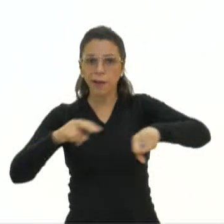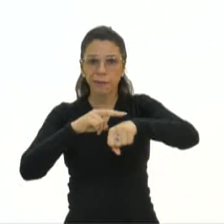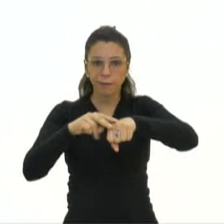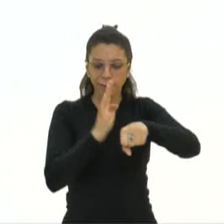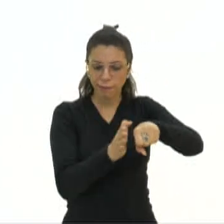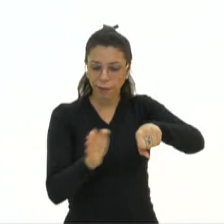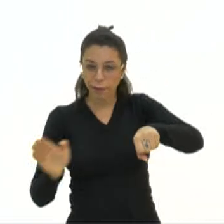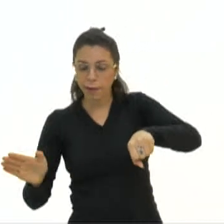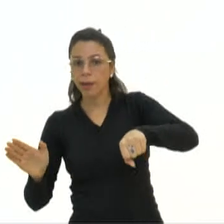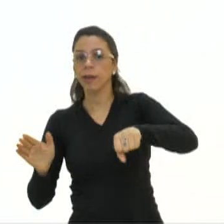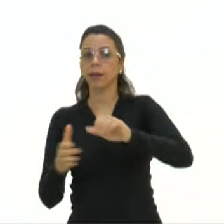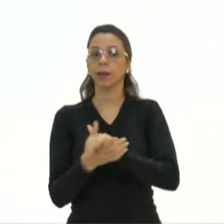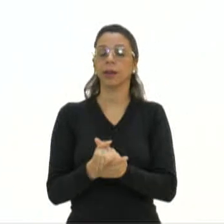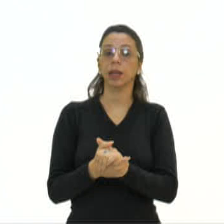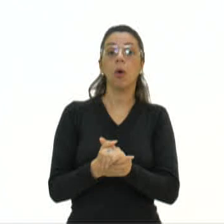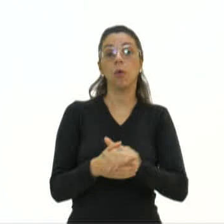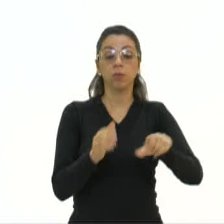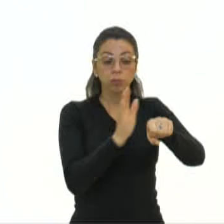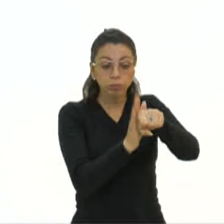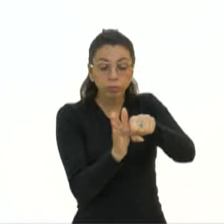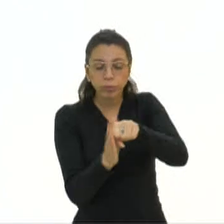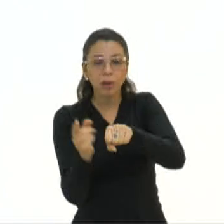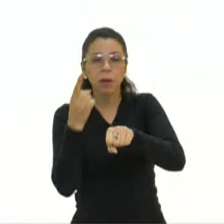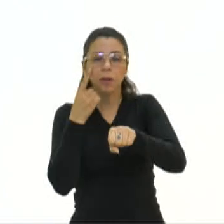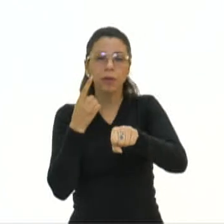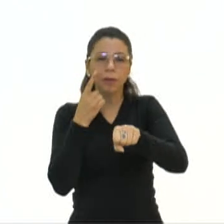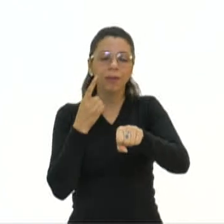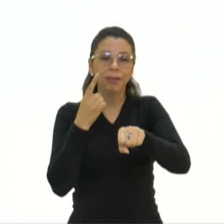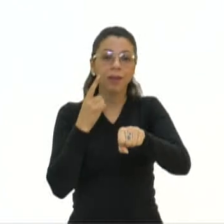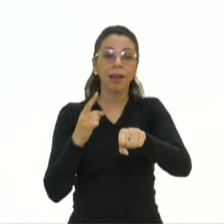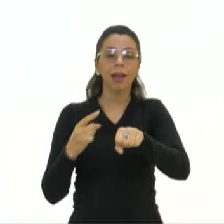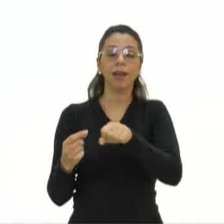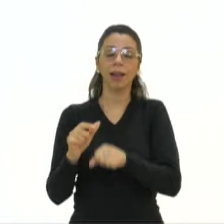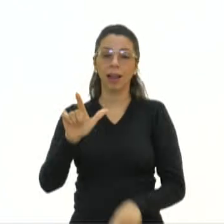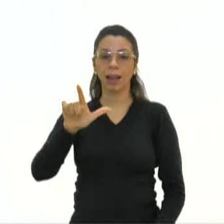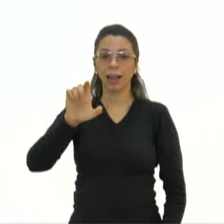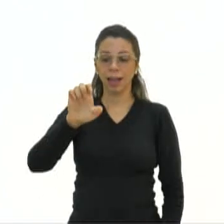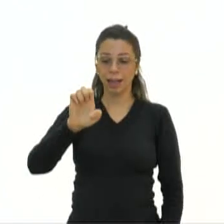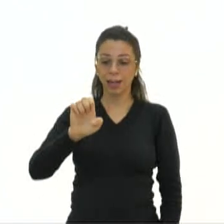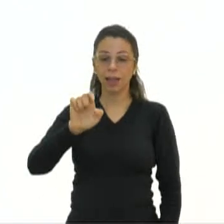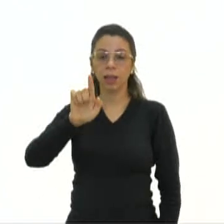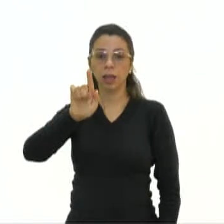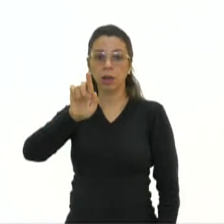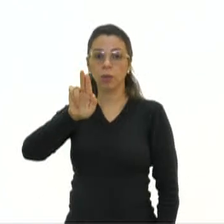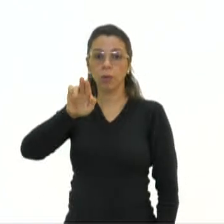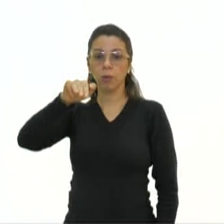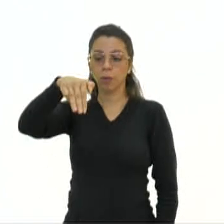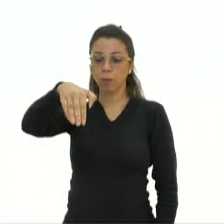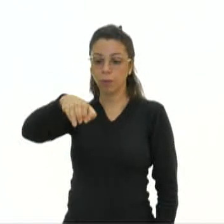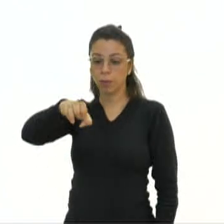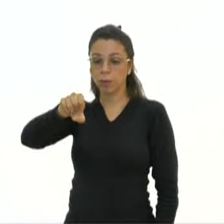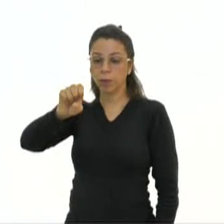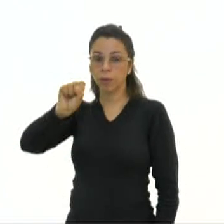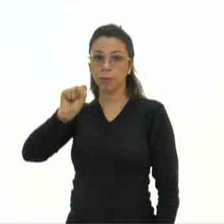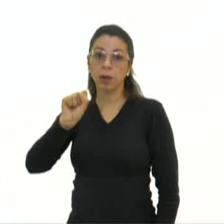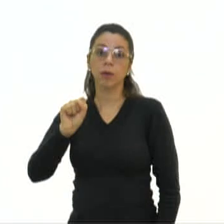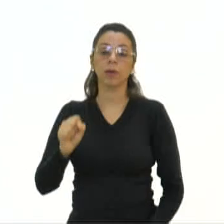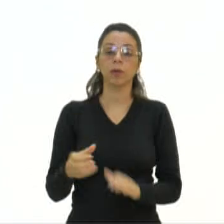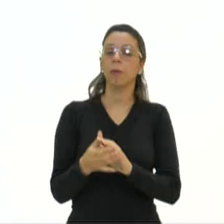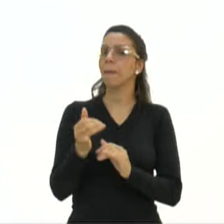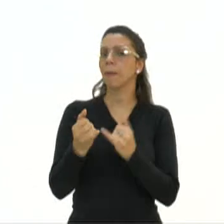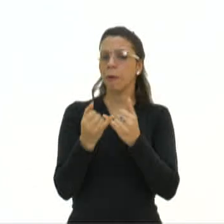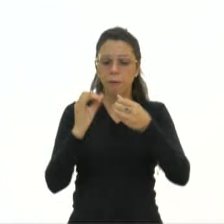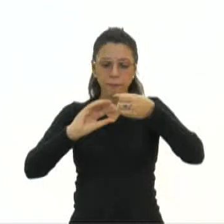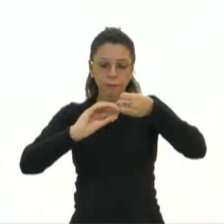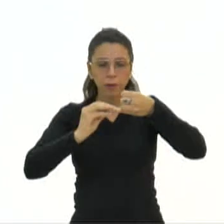legumes. A bem da verdade, legume é o fruto produzido pelas leguminosas, como a vagem do feijão.